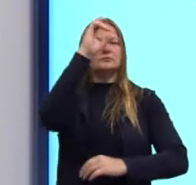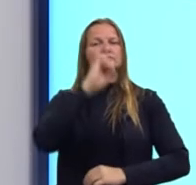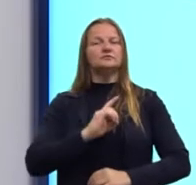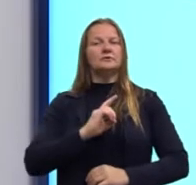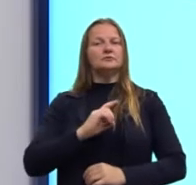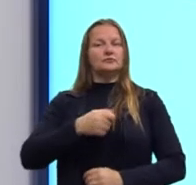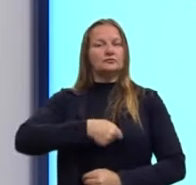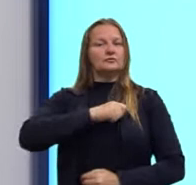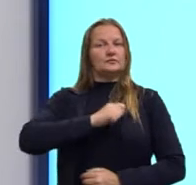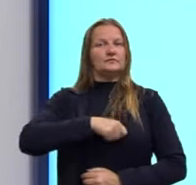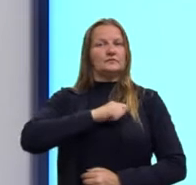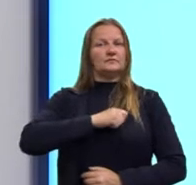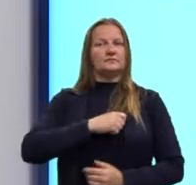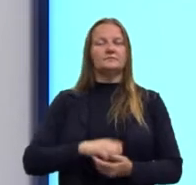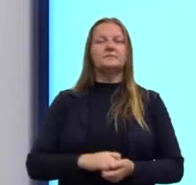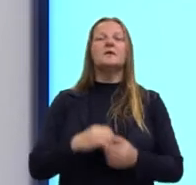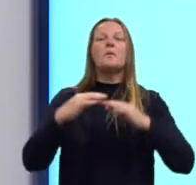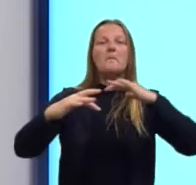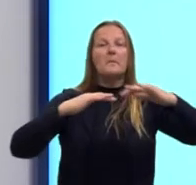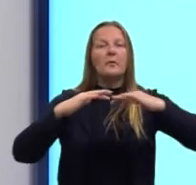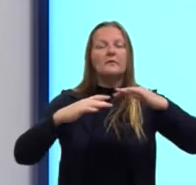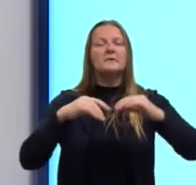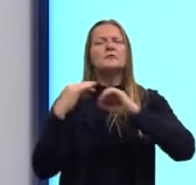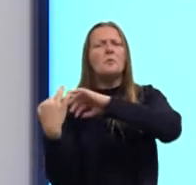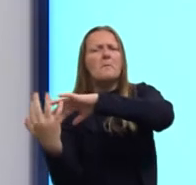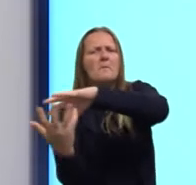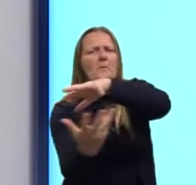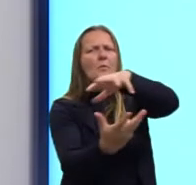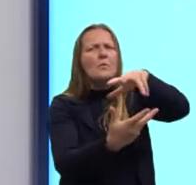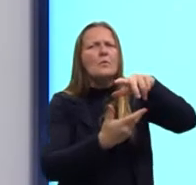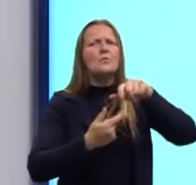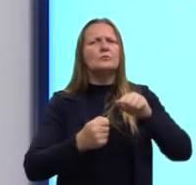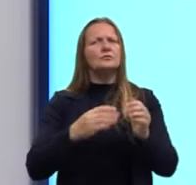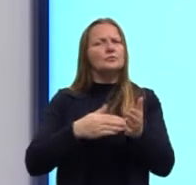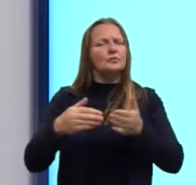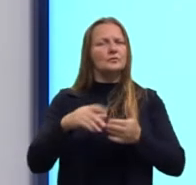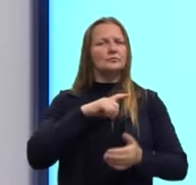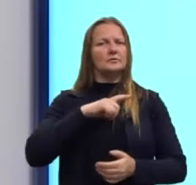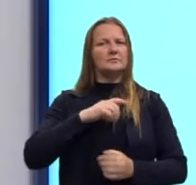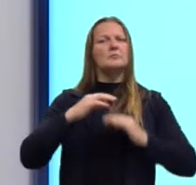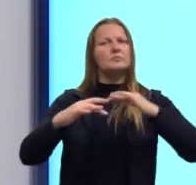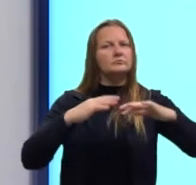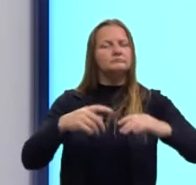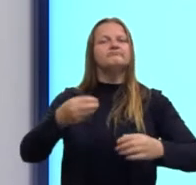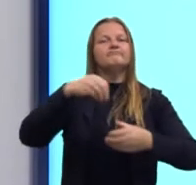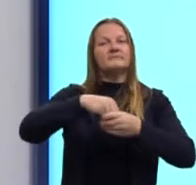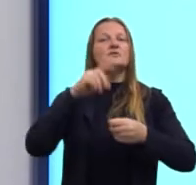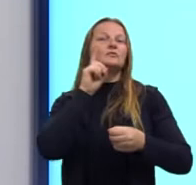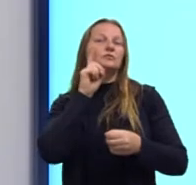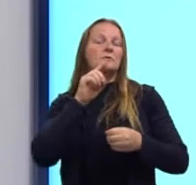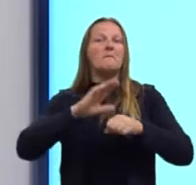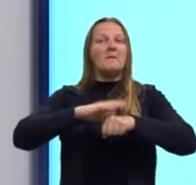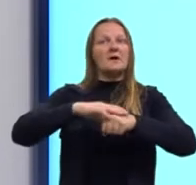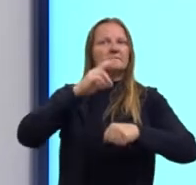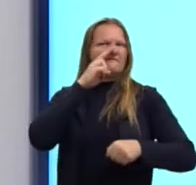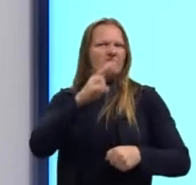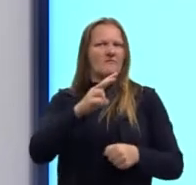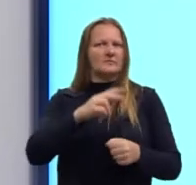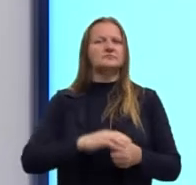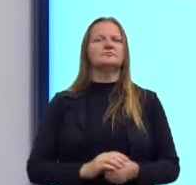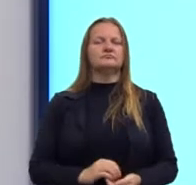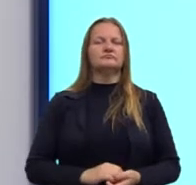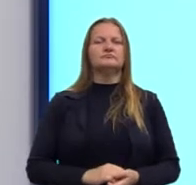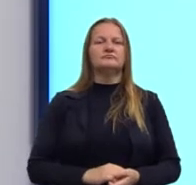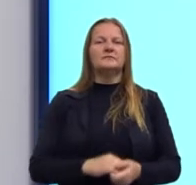civis. Tem esse movimento no mundo inteiro e tem esse movimento também especificamente nos Estados Unidos, que a atuação dele é mais